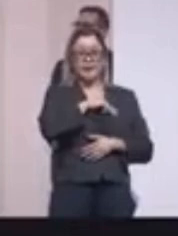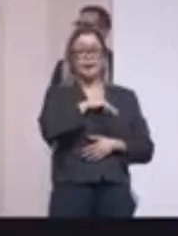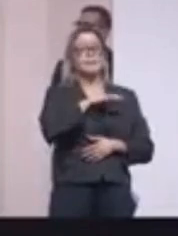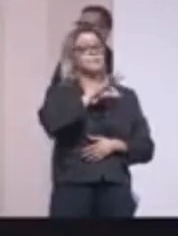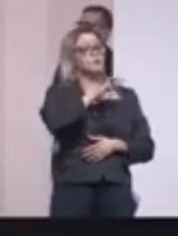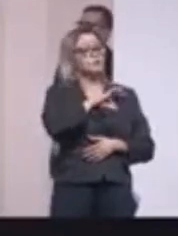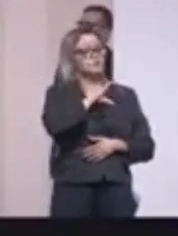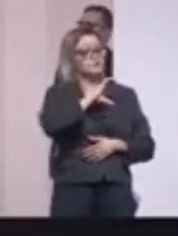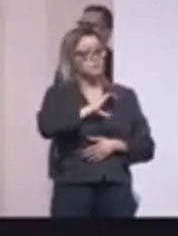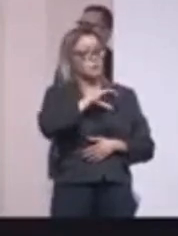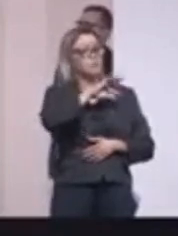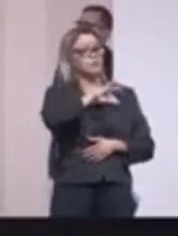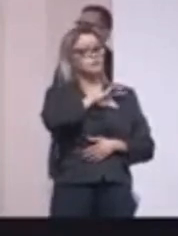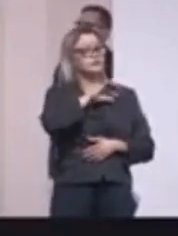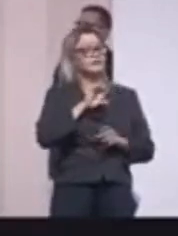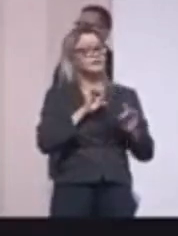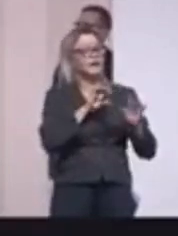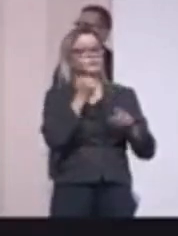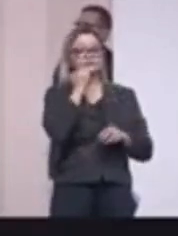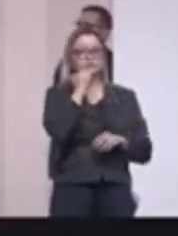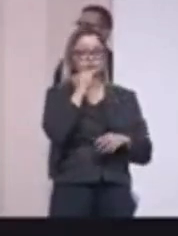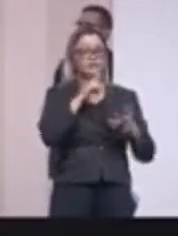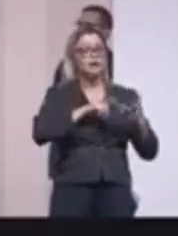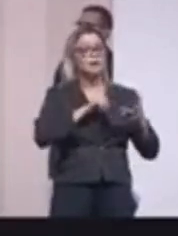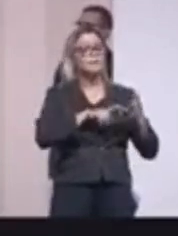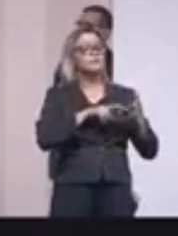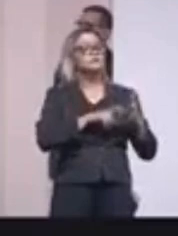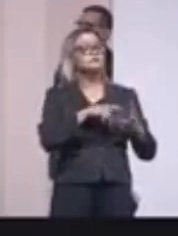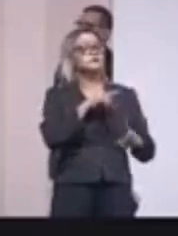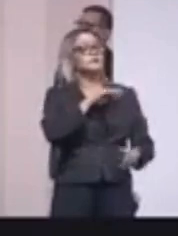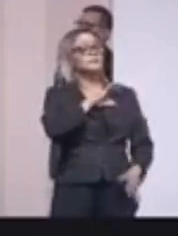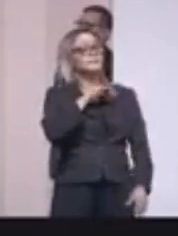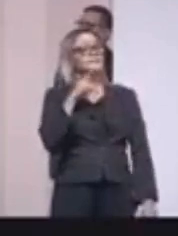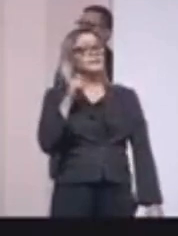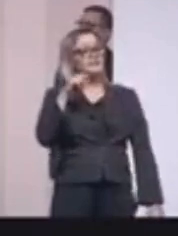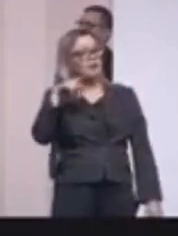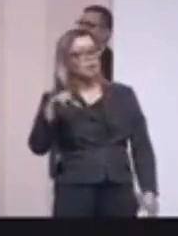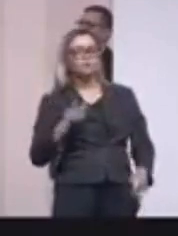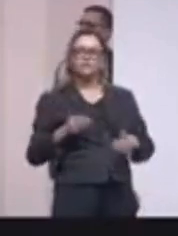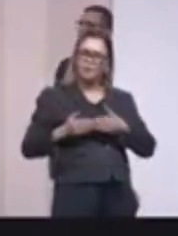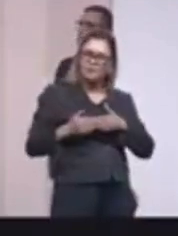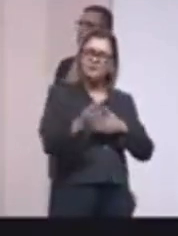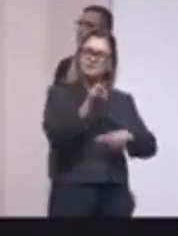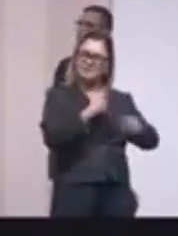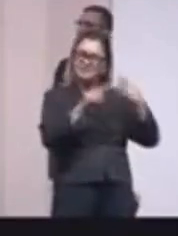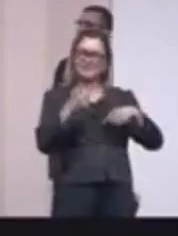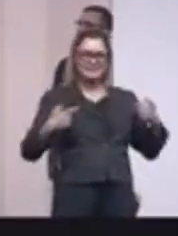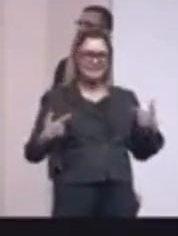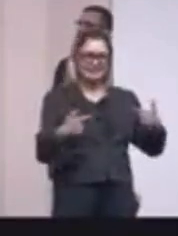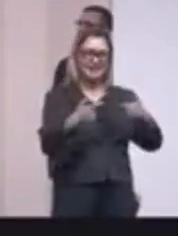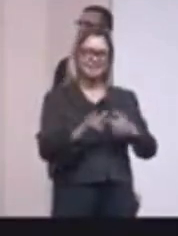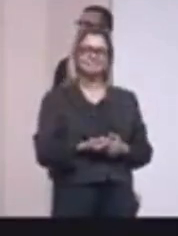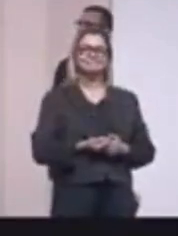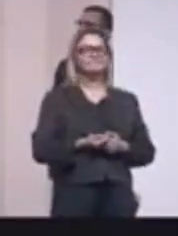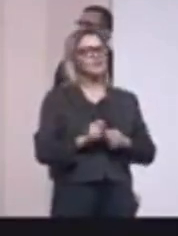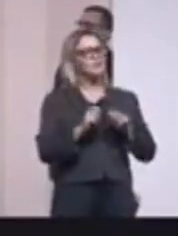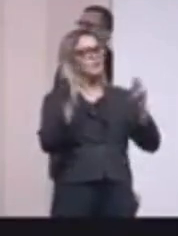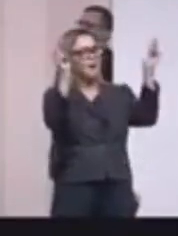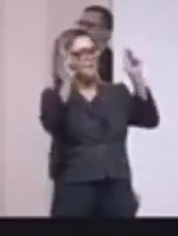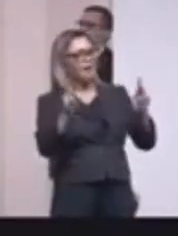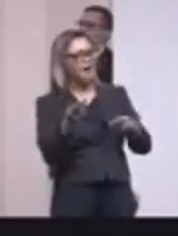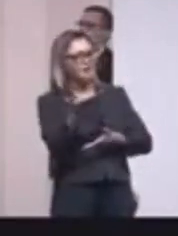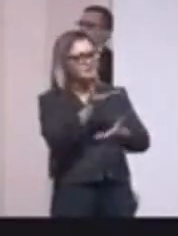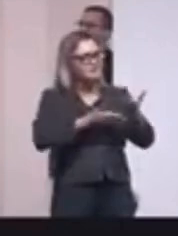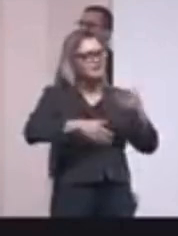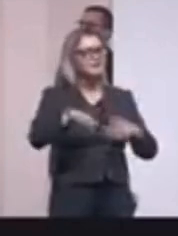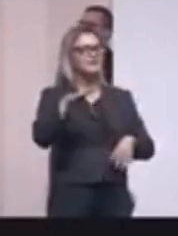pela Polícia Civil, pela Polícia Tecocientífica, pela Polícia Penal. E vamos em frente, porque a gente vai vencer essa guerra. Vamos devolver a paz, vamos